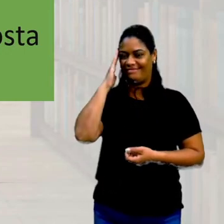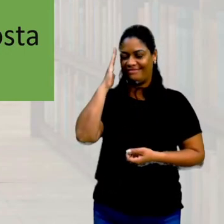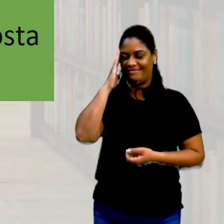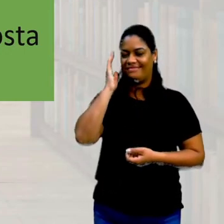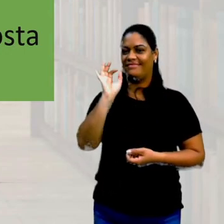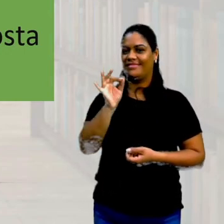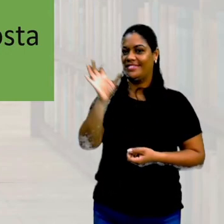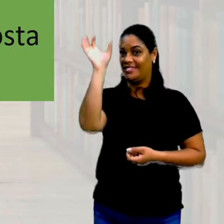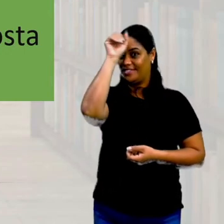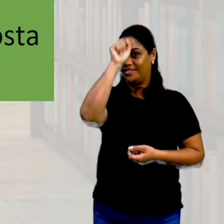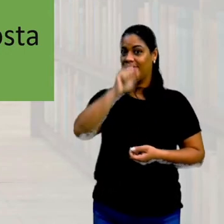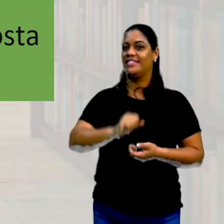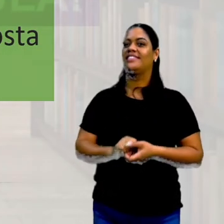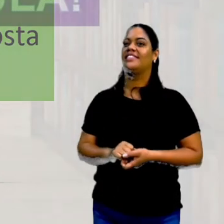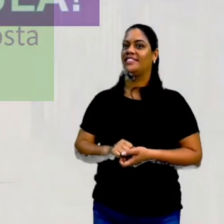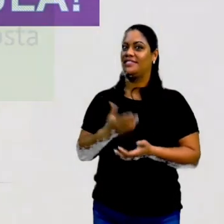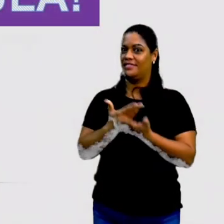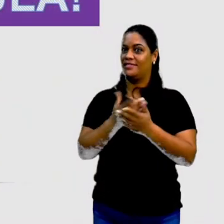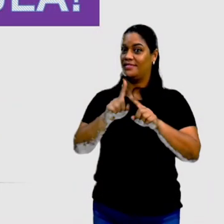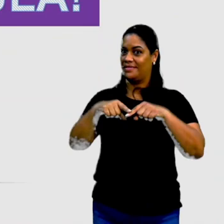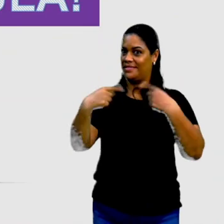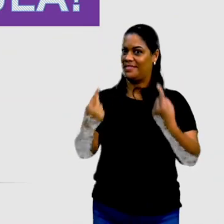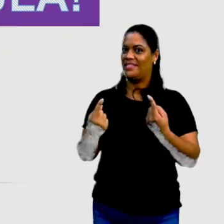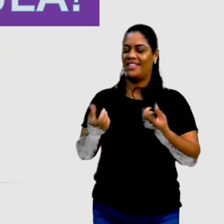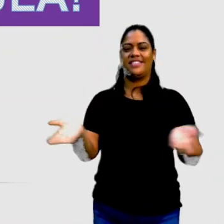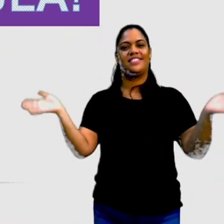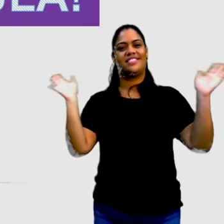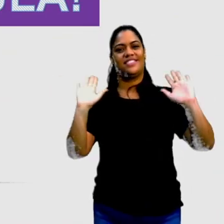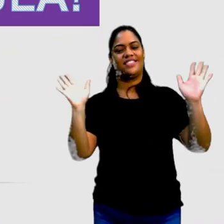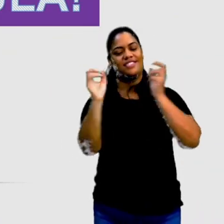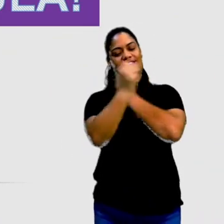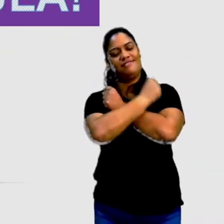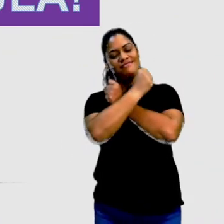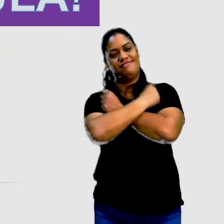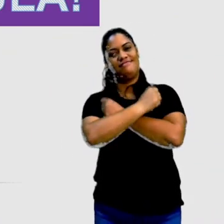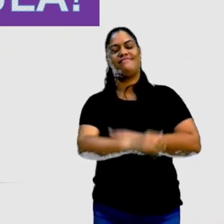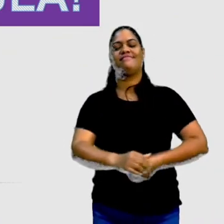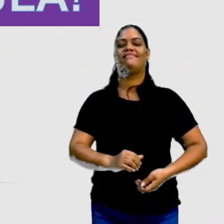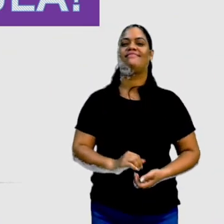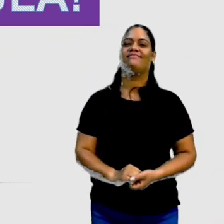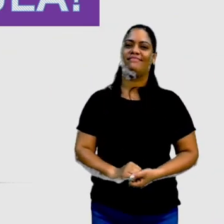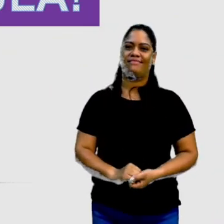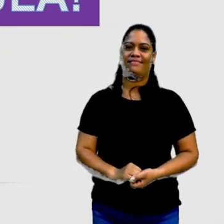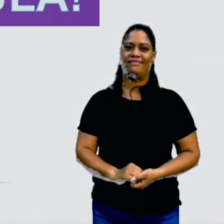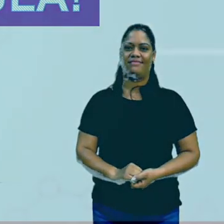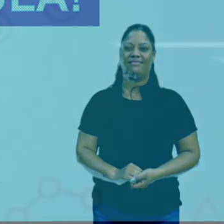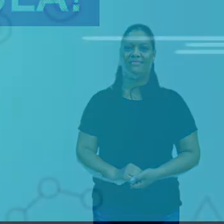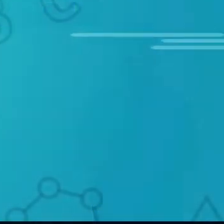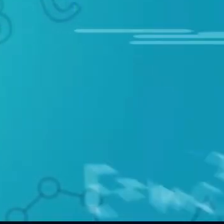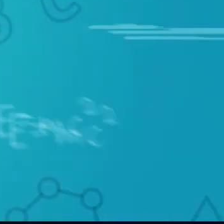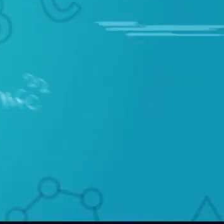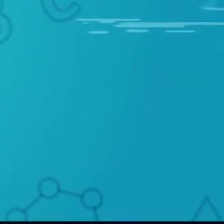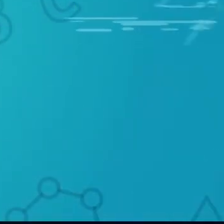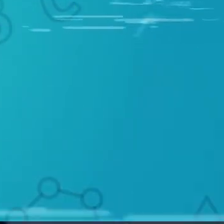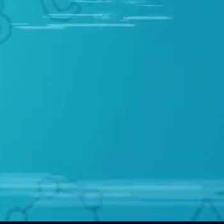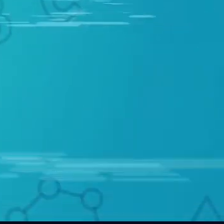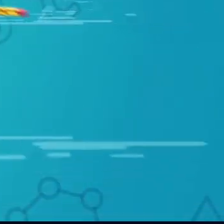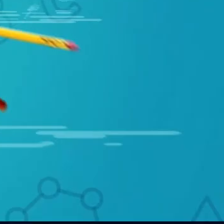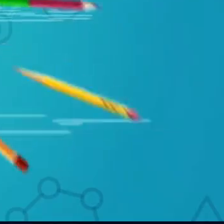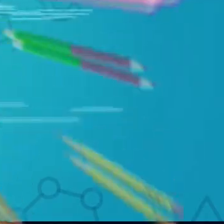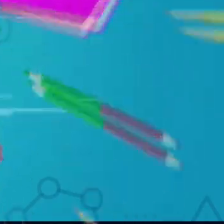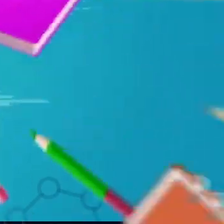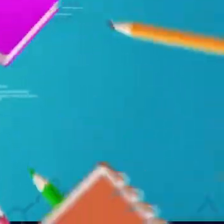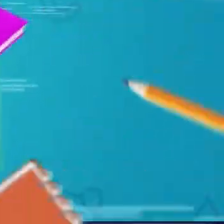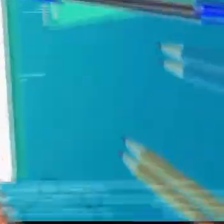aprenderam bastante e na próxima aula vai ter mais. Está bom? Um abração e até a próxima aula. Tchau, tchau. Tchau,